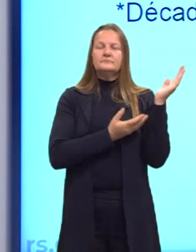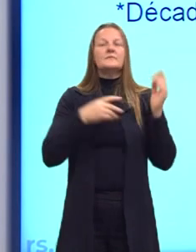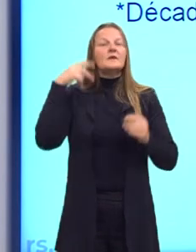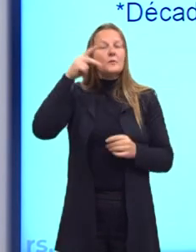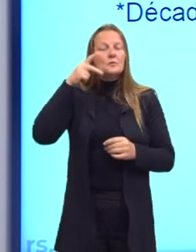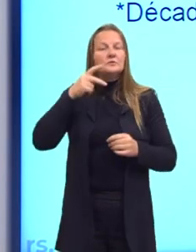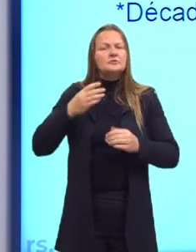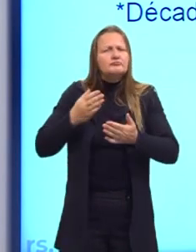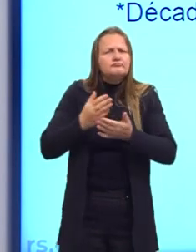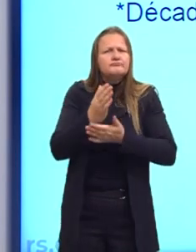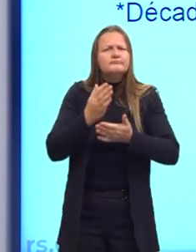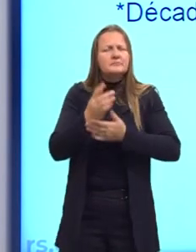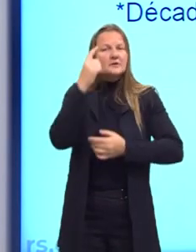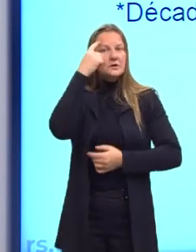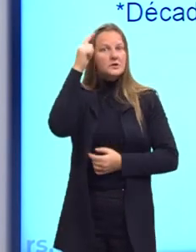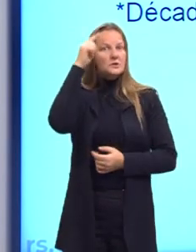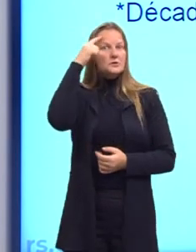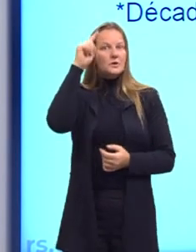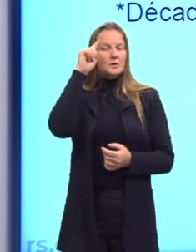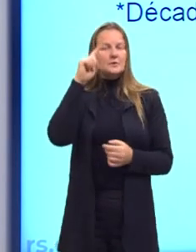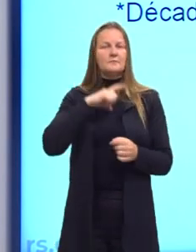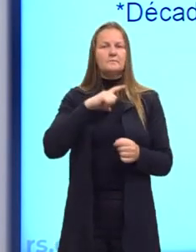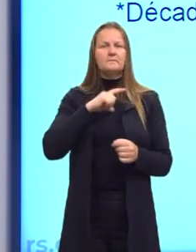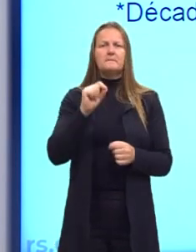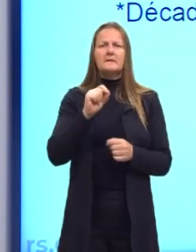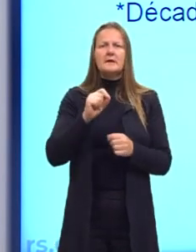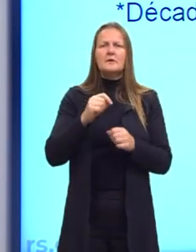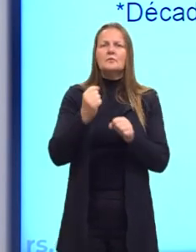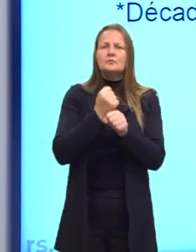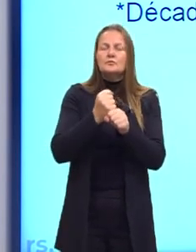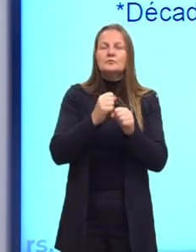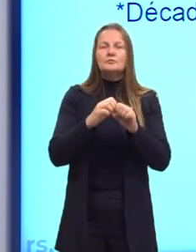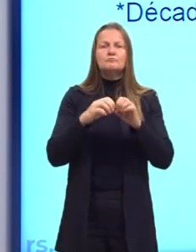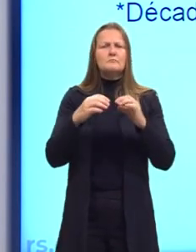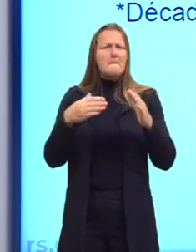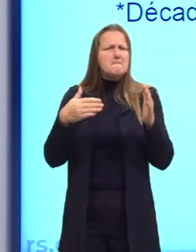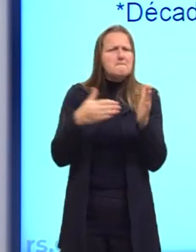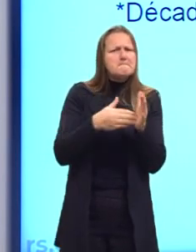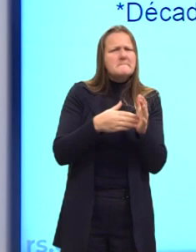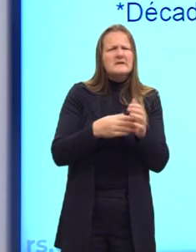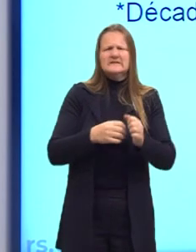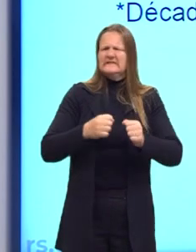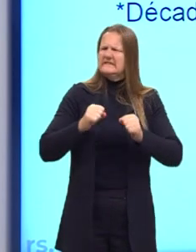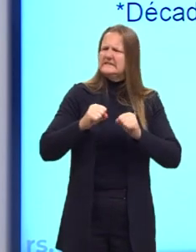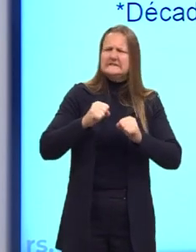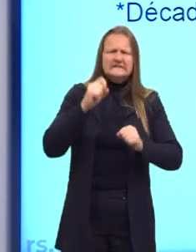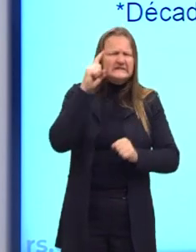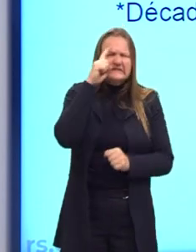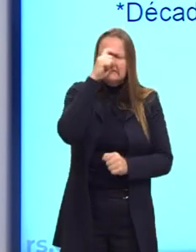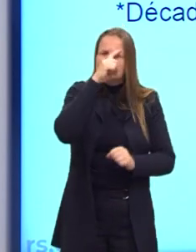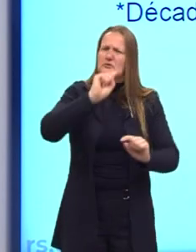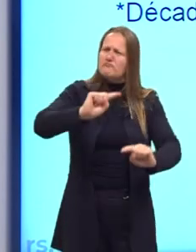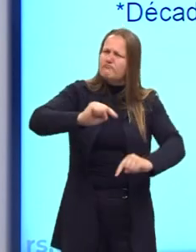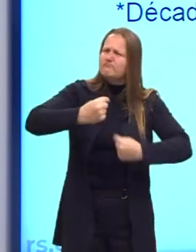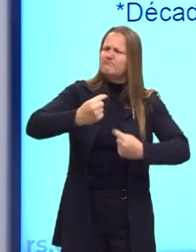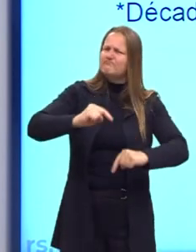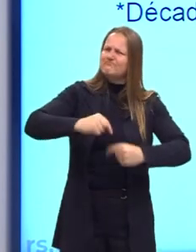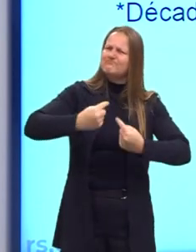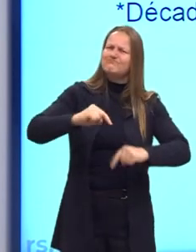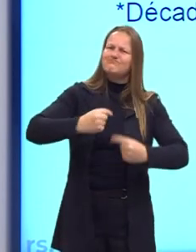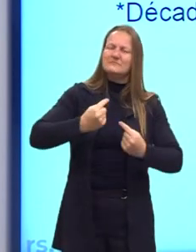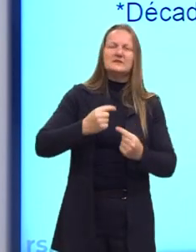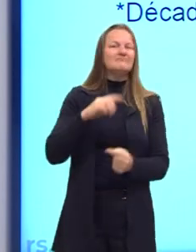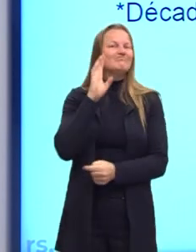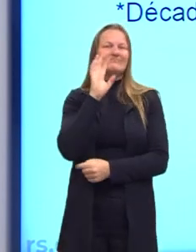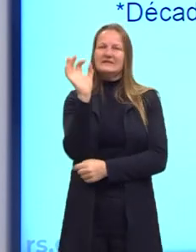em ação, essas ideias liberais, elas vão aos seus extremos. E aí acabam gerando algumas situações muito extremas que não vai ser